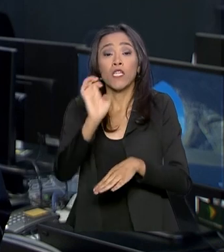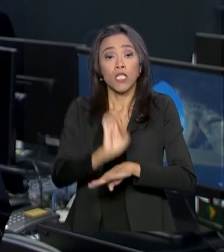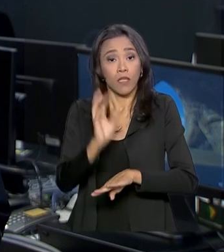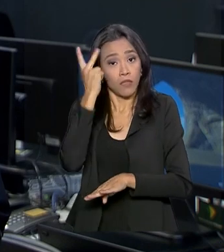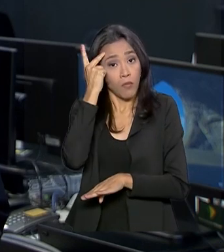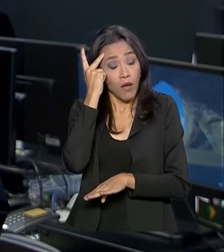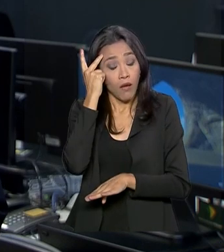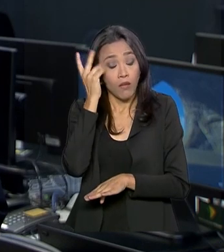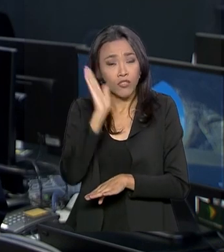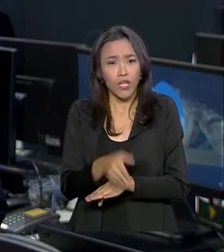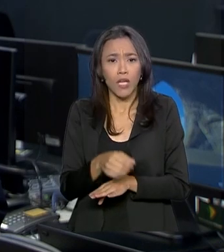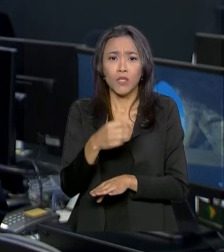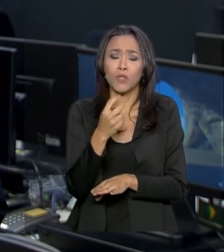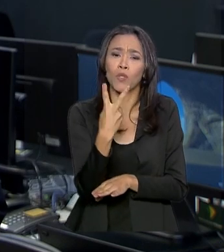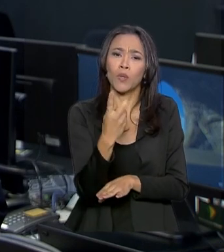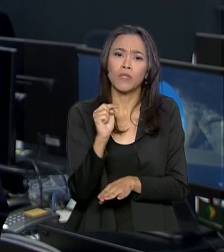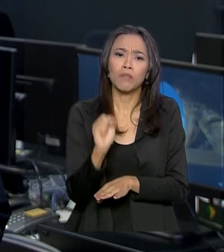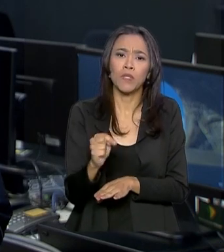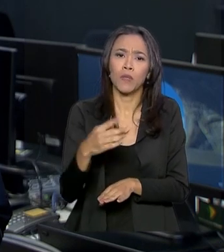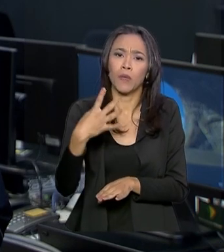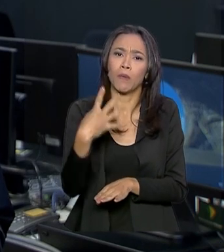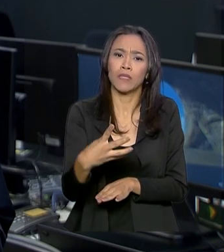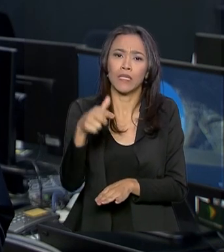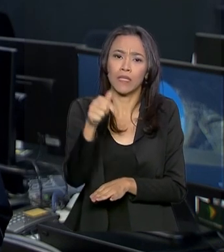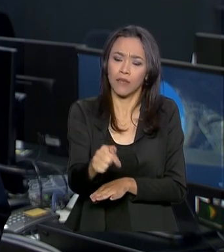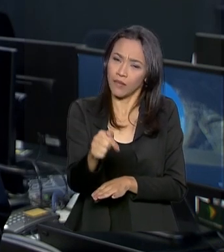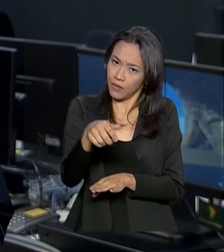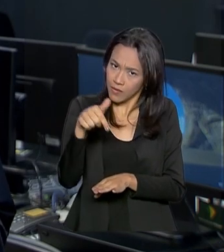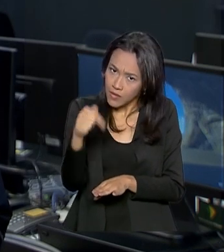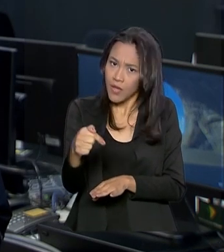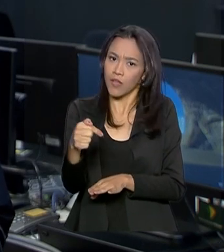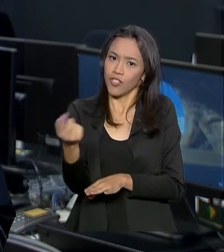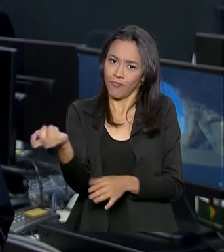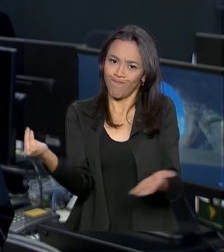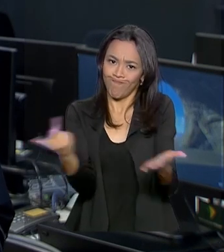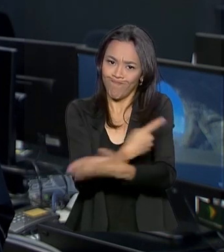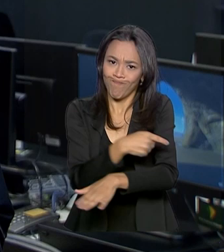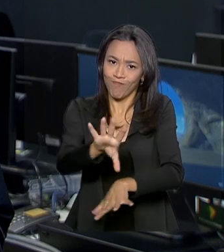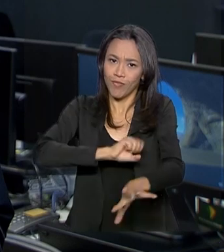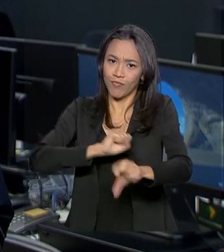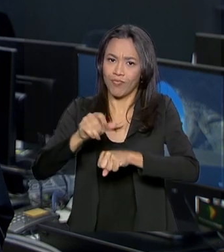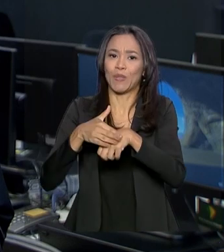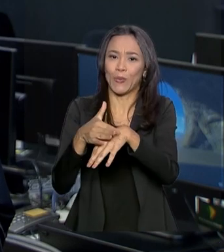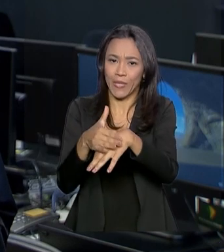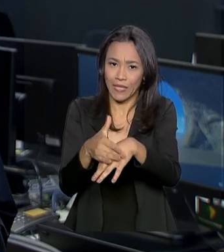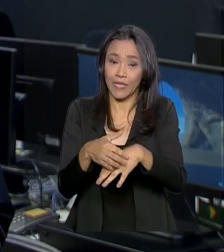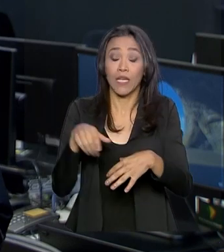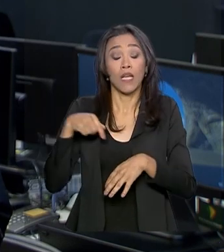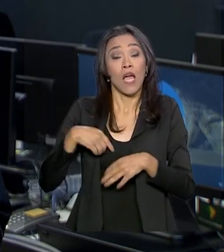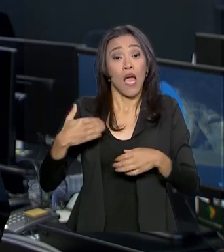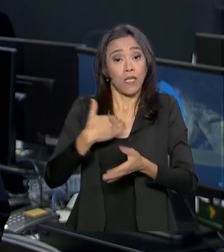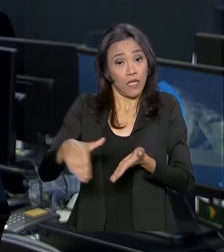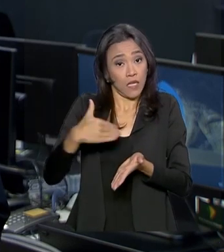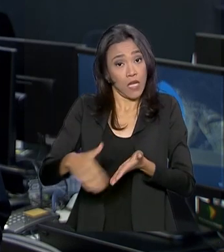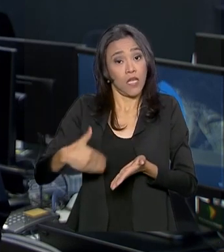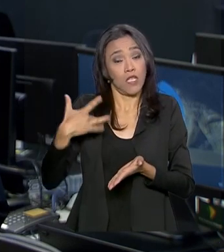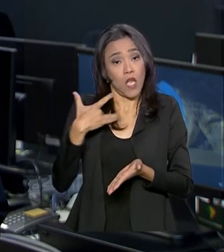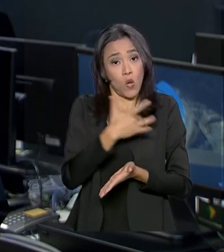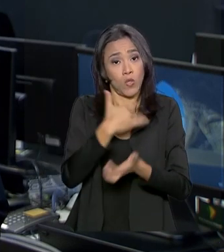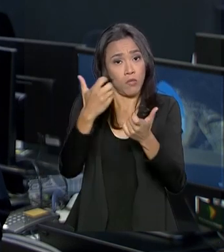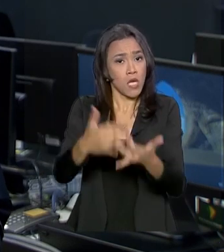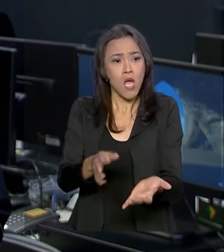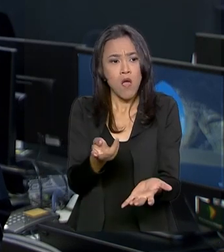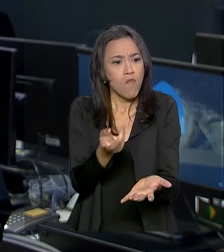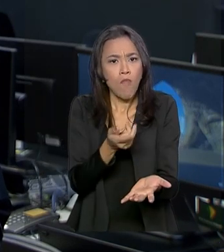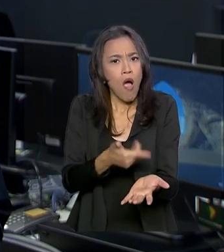.457 casos confirmados de sarampo. Segundo a Secretaria de Saúde do estado, não ocorriam mortes pela